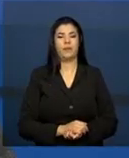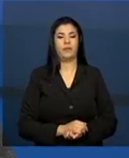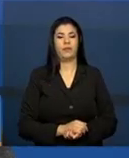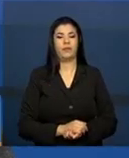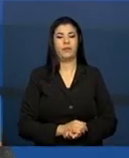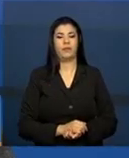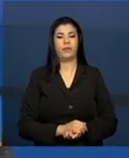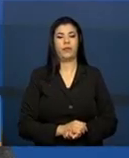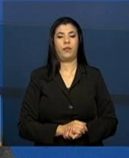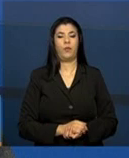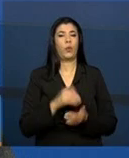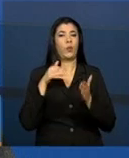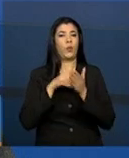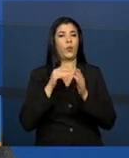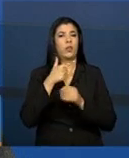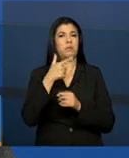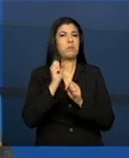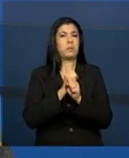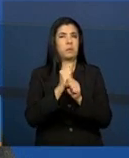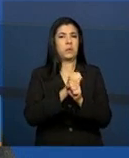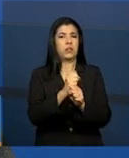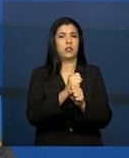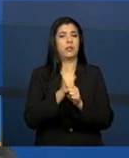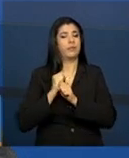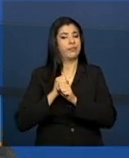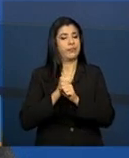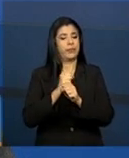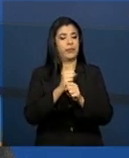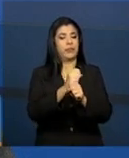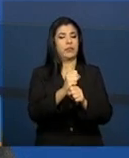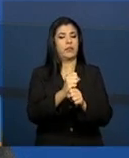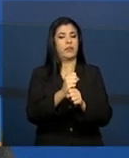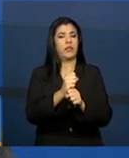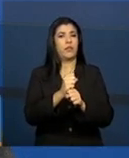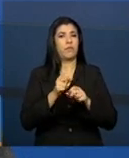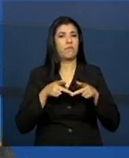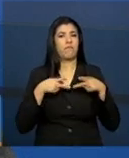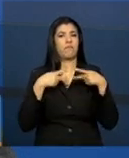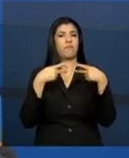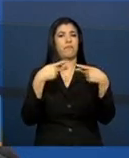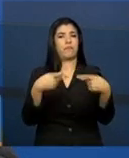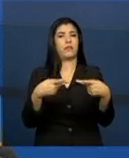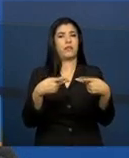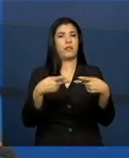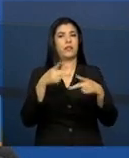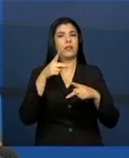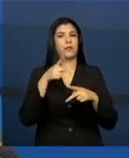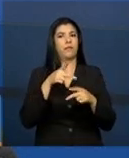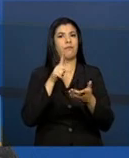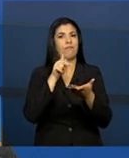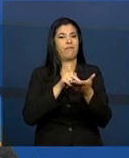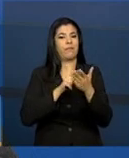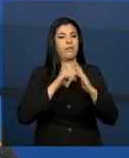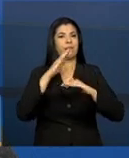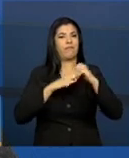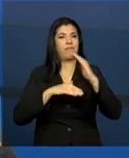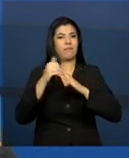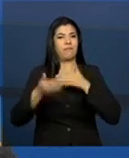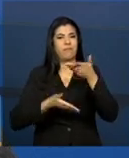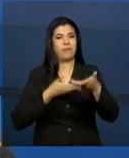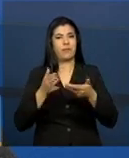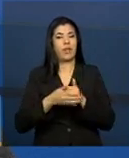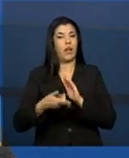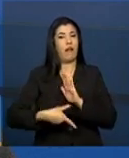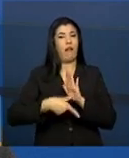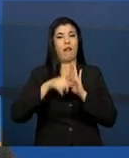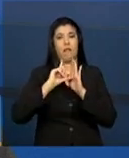Estes dois anos, pouco mais de dois anos, do processo de implantação do prontuário, né, como Valéria mencionou, antes da gente iniciar